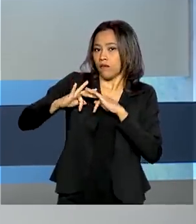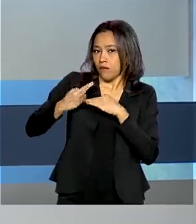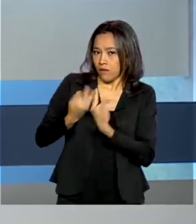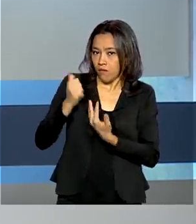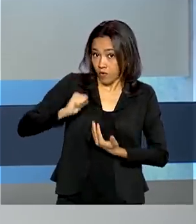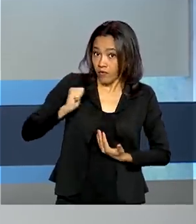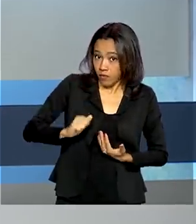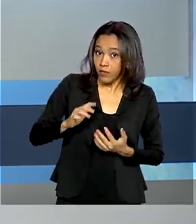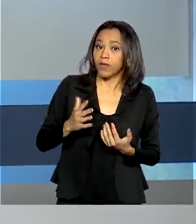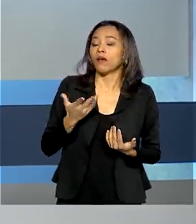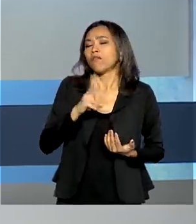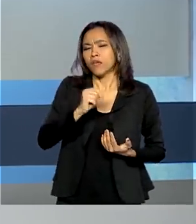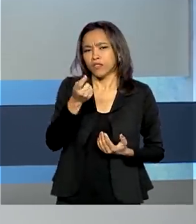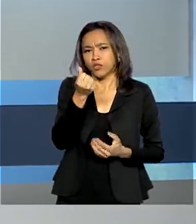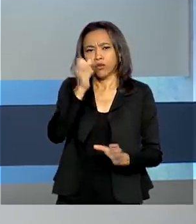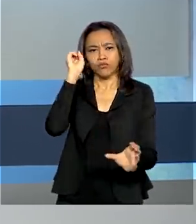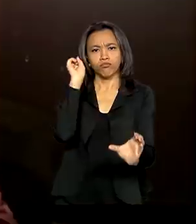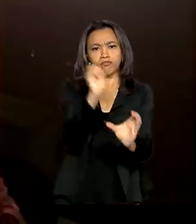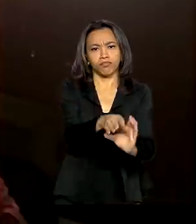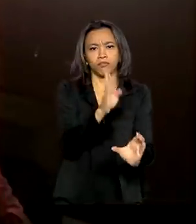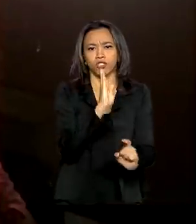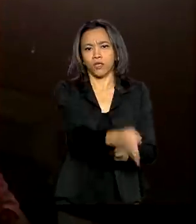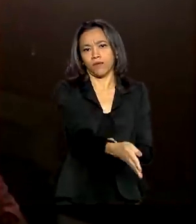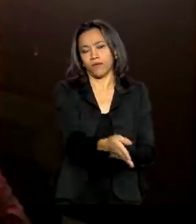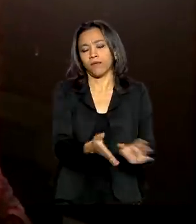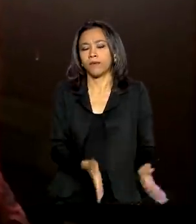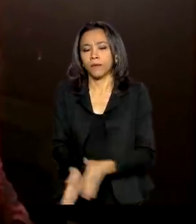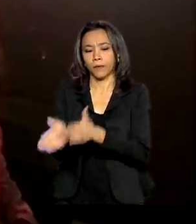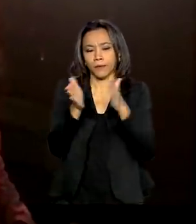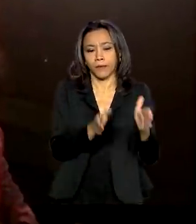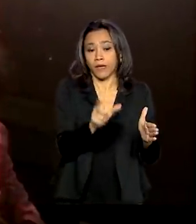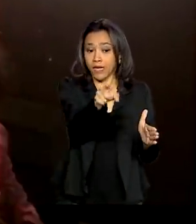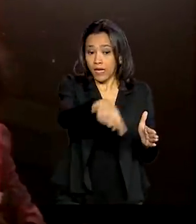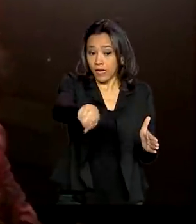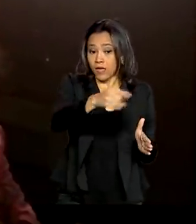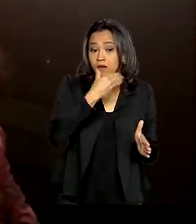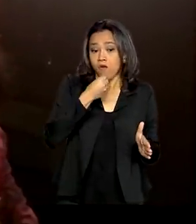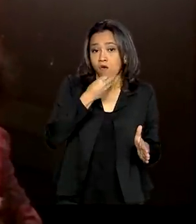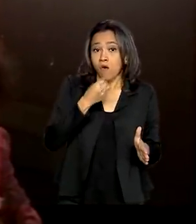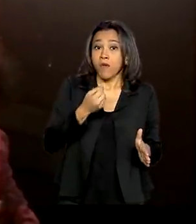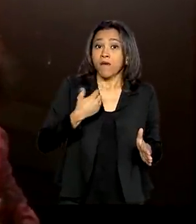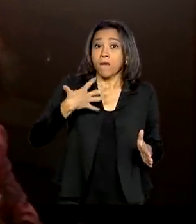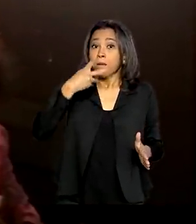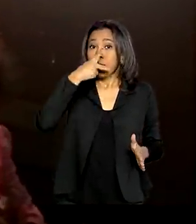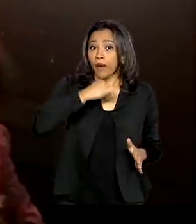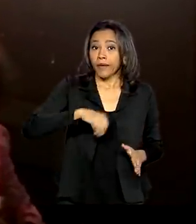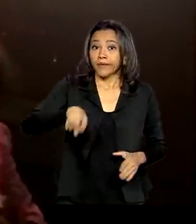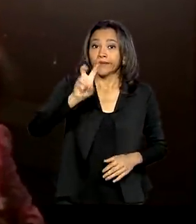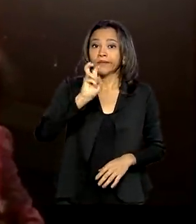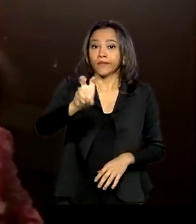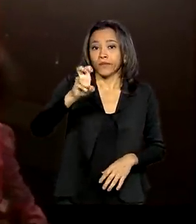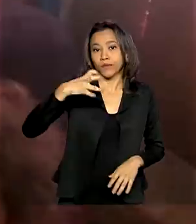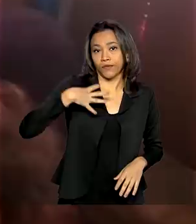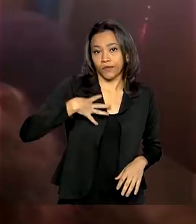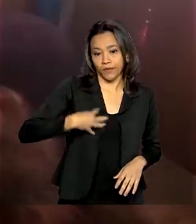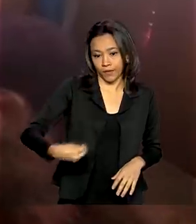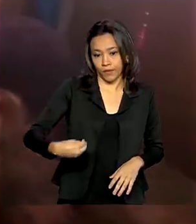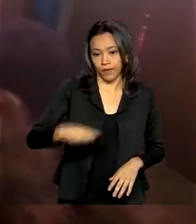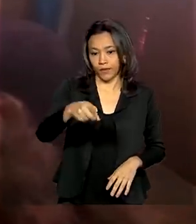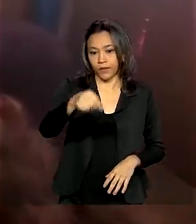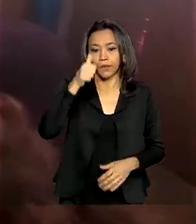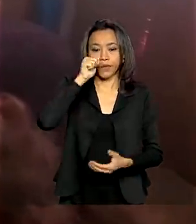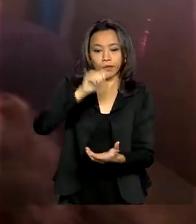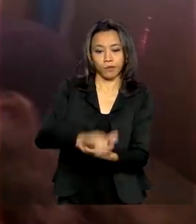diretamente na conta do beneficiário. Giovanni é pai de cinco filhos e mora com as crianças e a